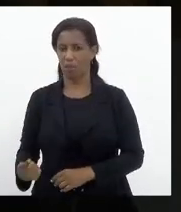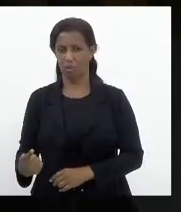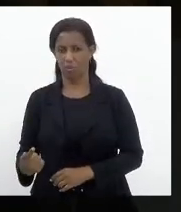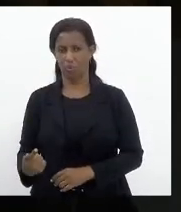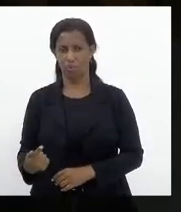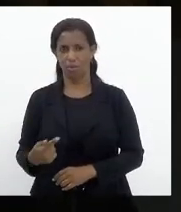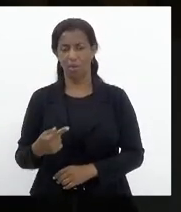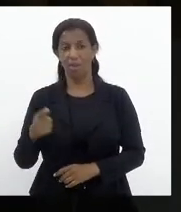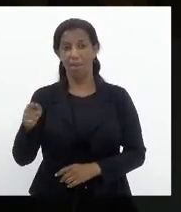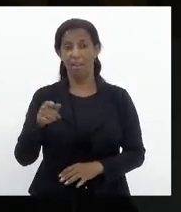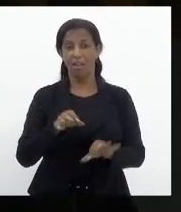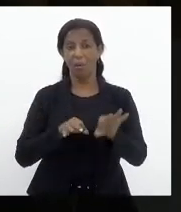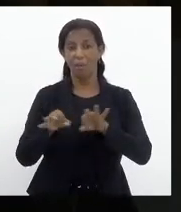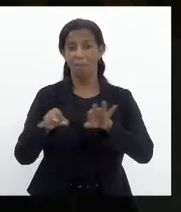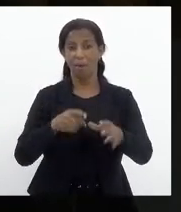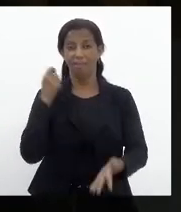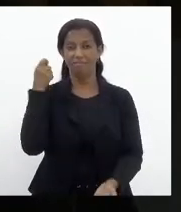projeto